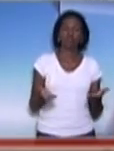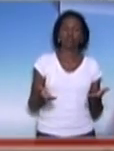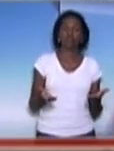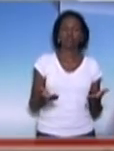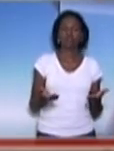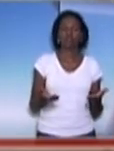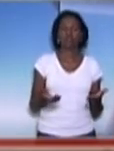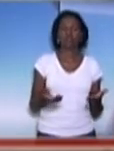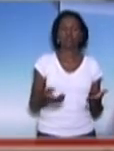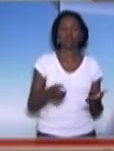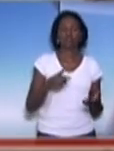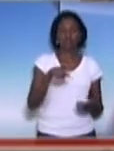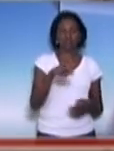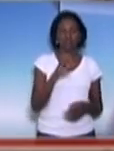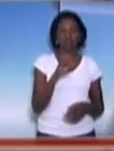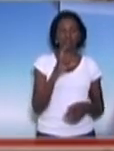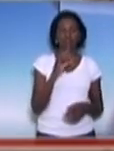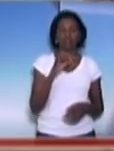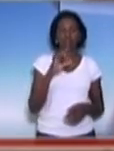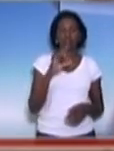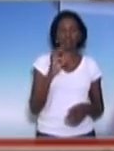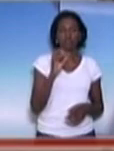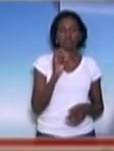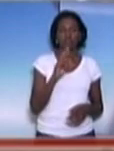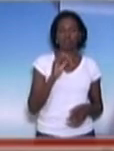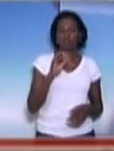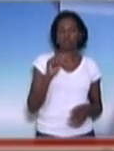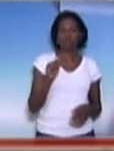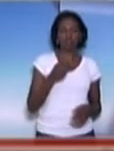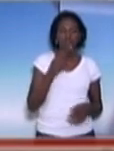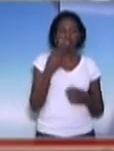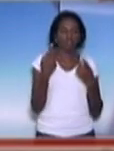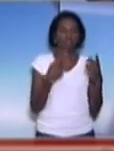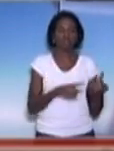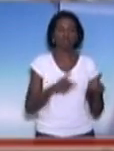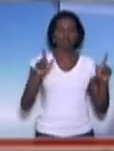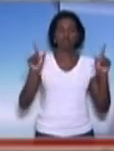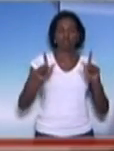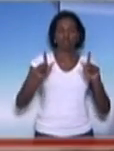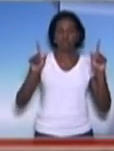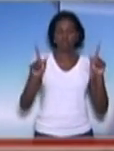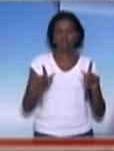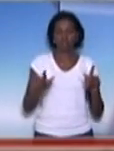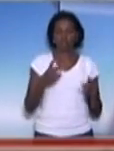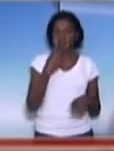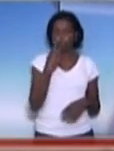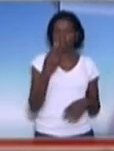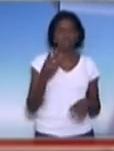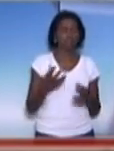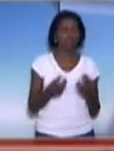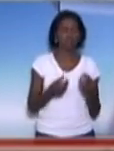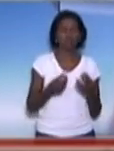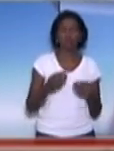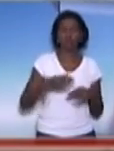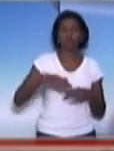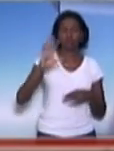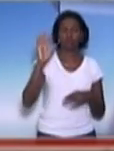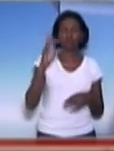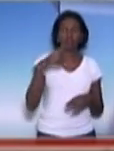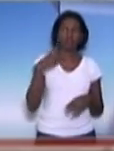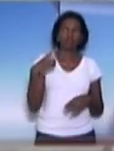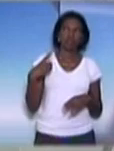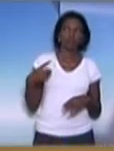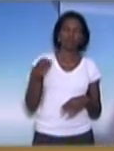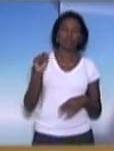finalizando, esse editorial deseducação pela greve, que critica a greve dos professores, parece muito mais, nobre